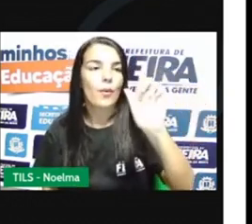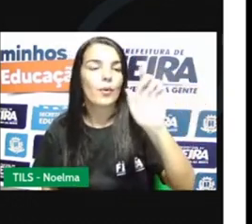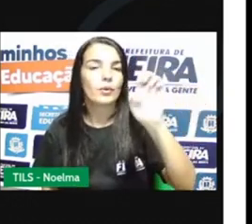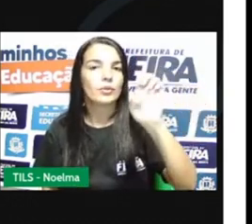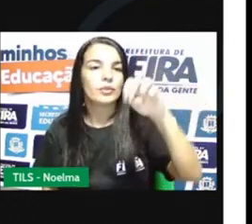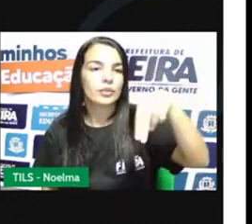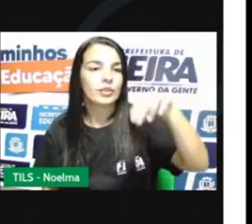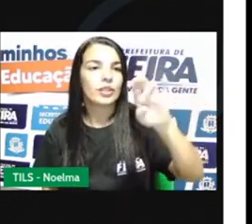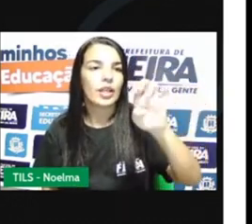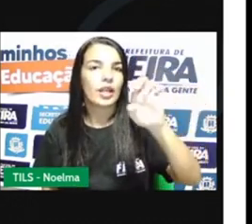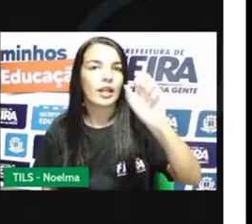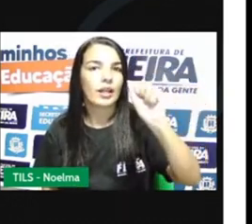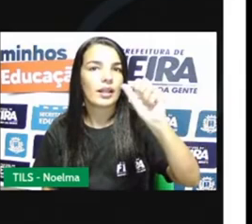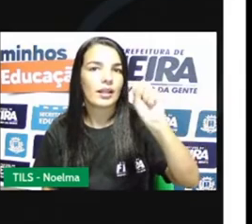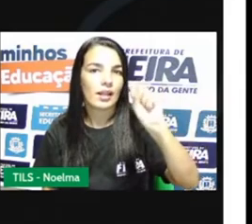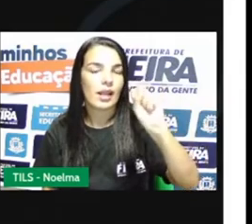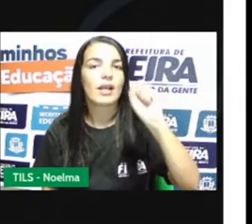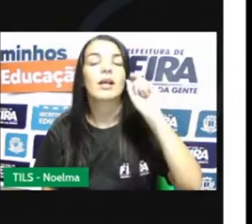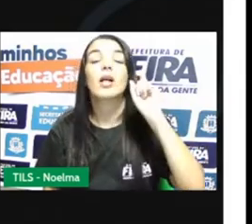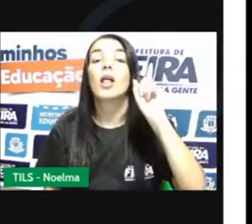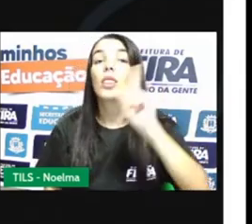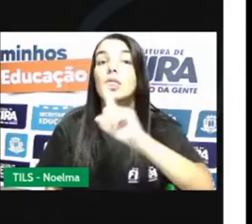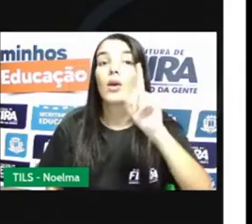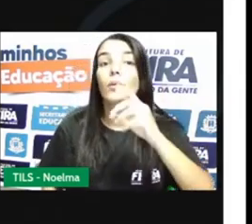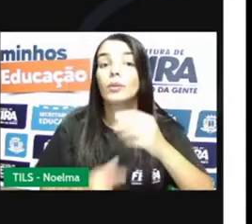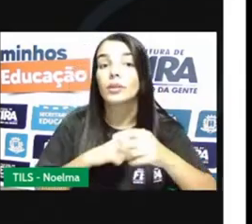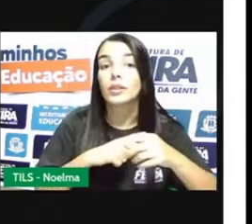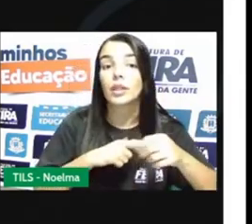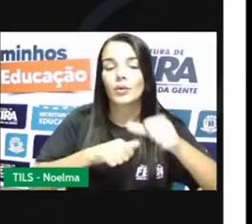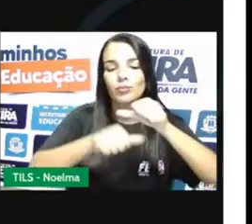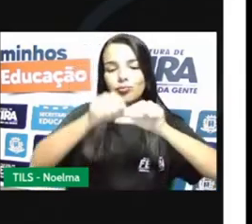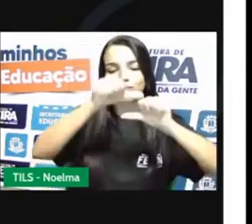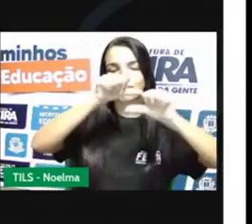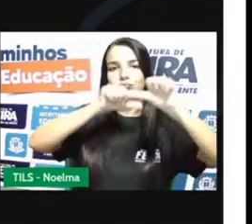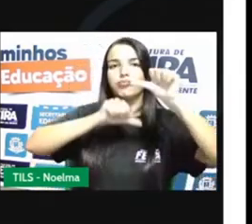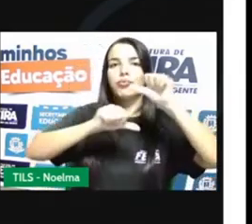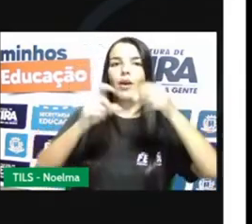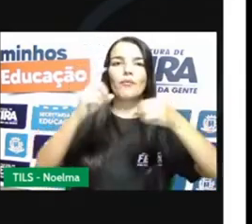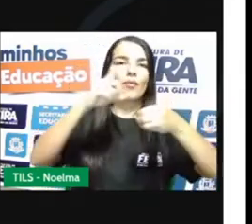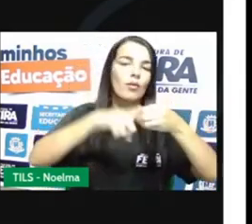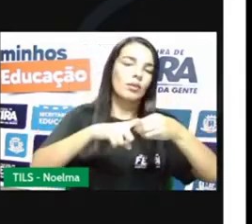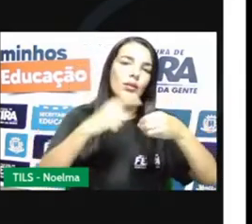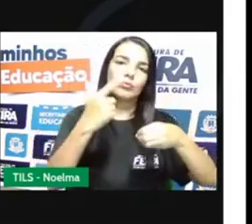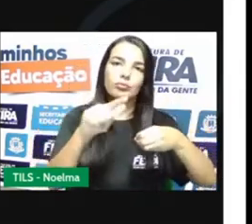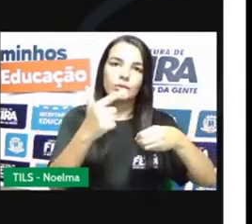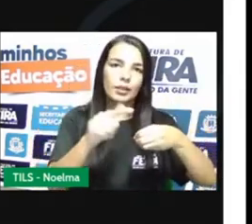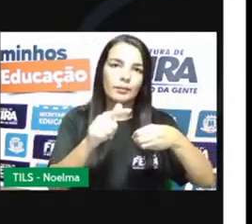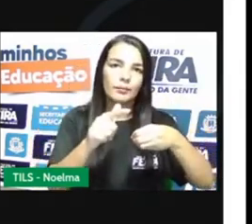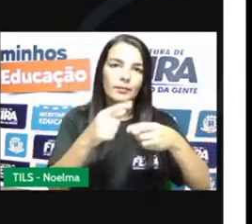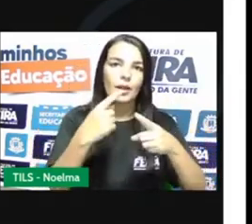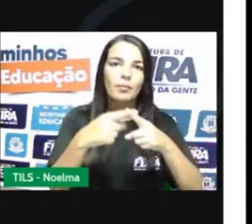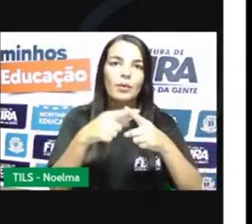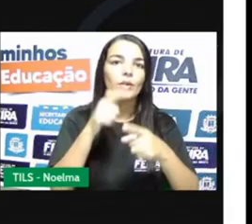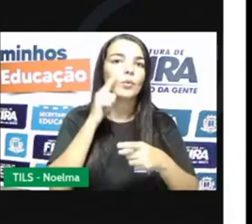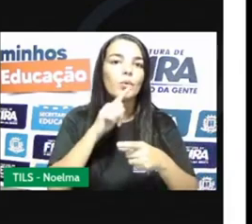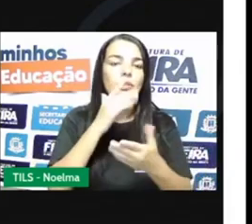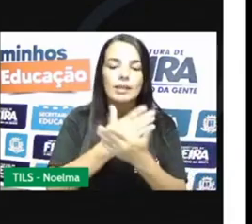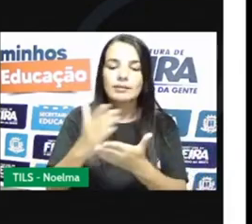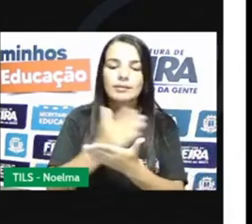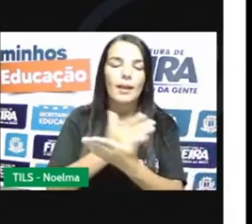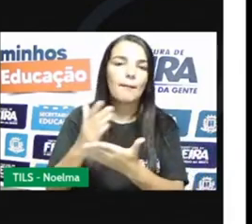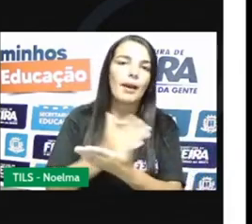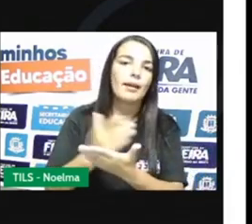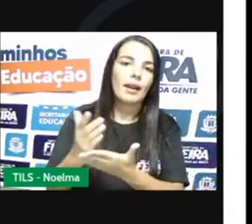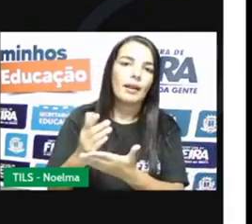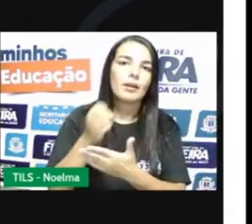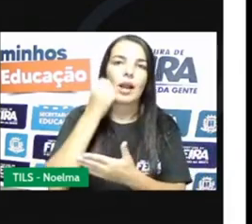transformação, é uma transformação irreversível, né? Porque a gente não consegue mais separar o açúcar, a